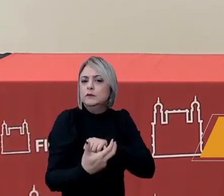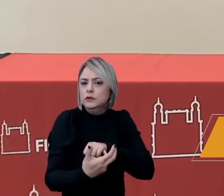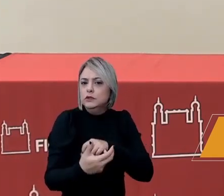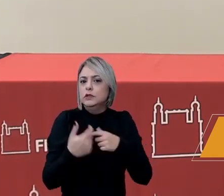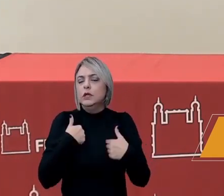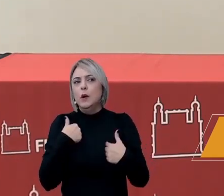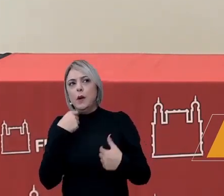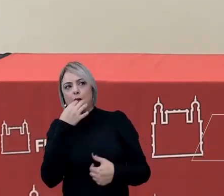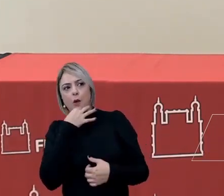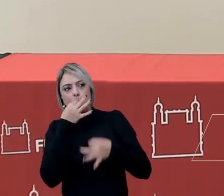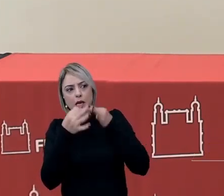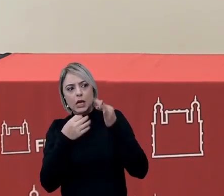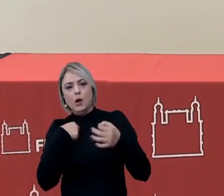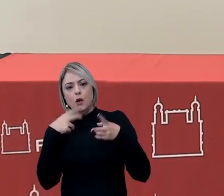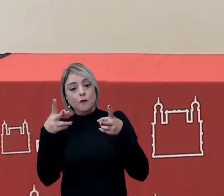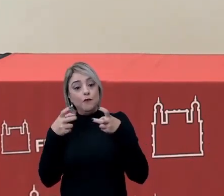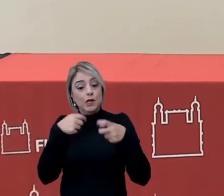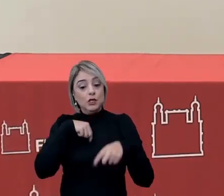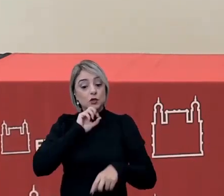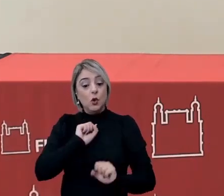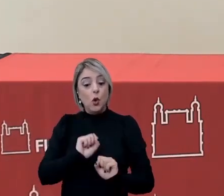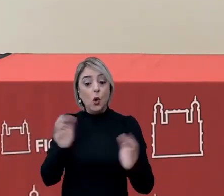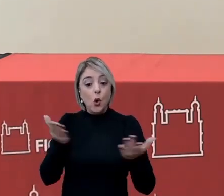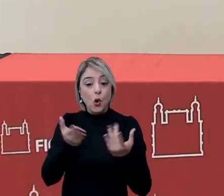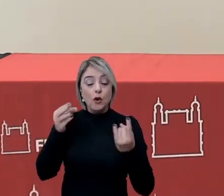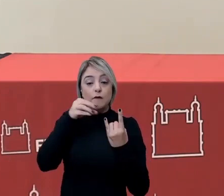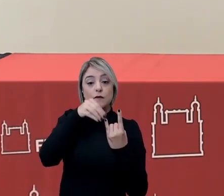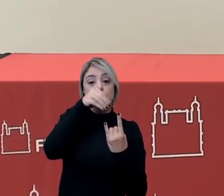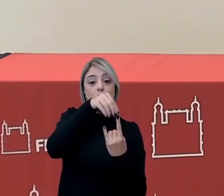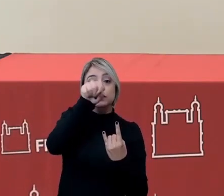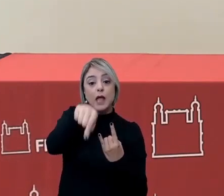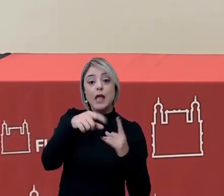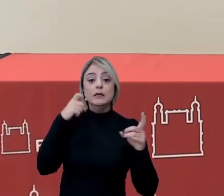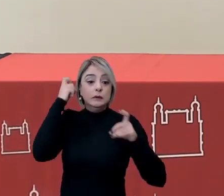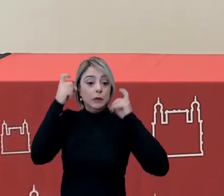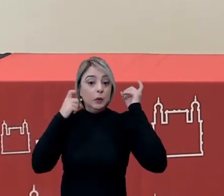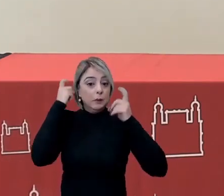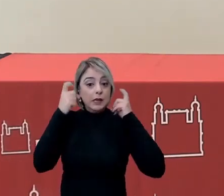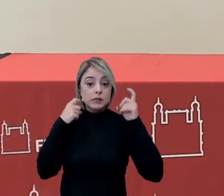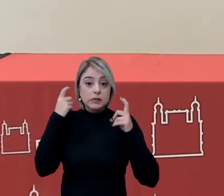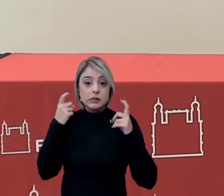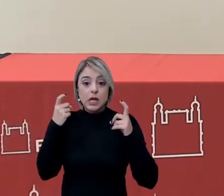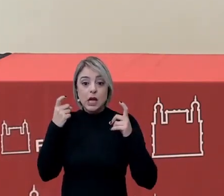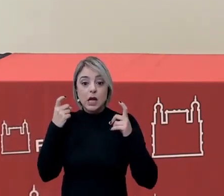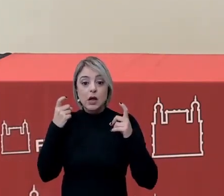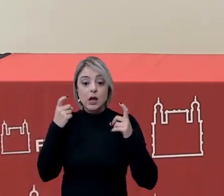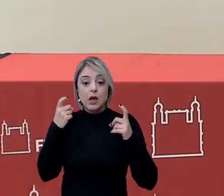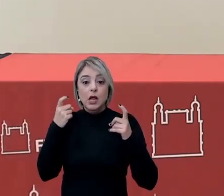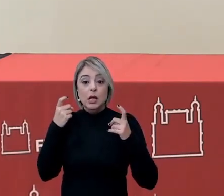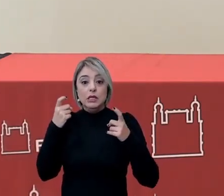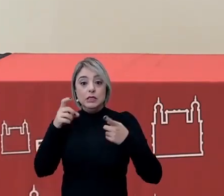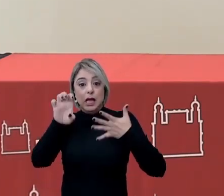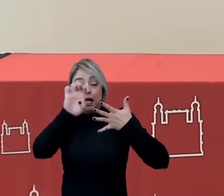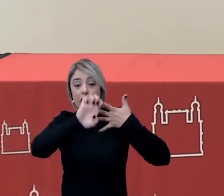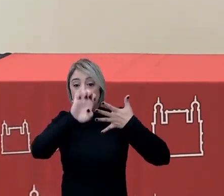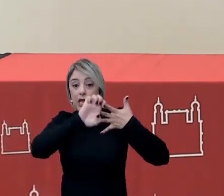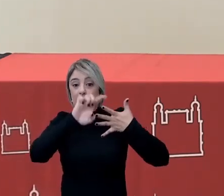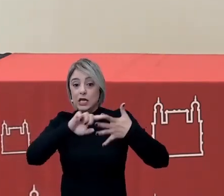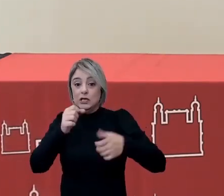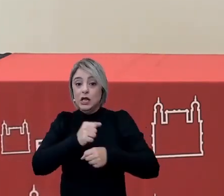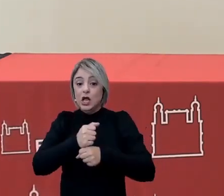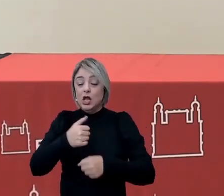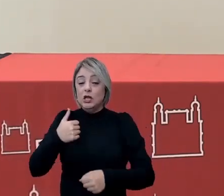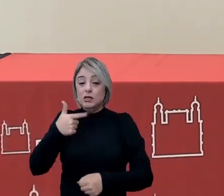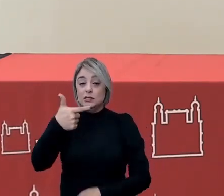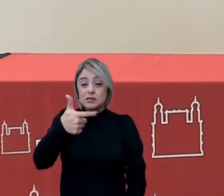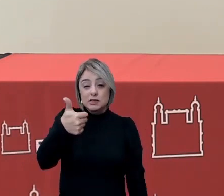assim eu vejo que hoje a Fiocruz é essa preocupação como eu falei está no eixo dos 120 anos da